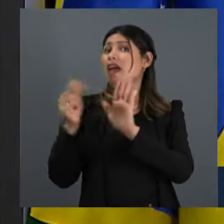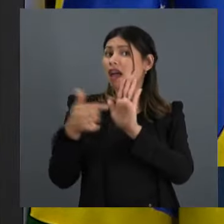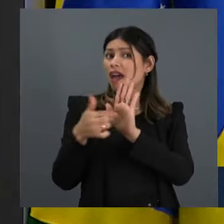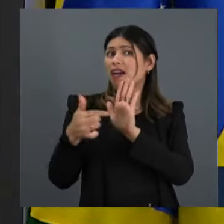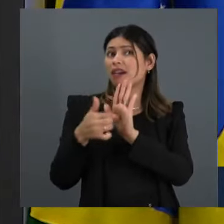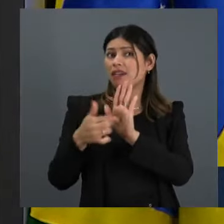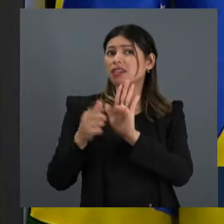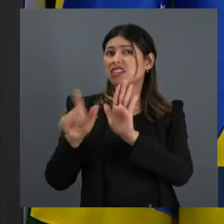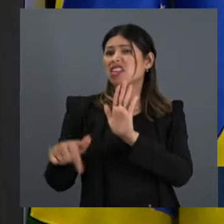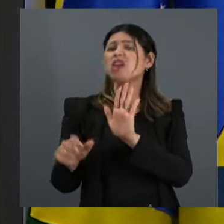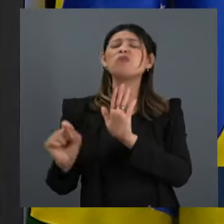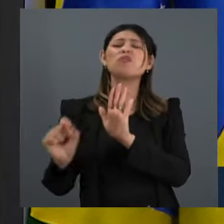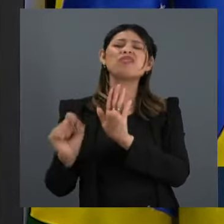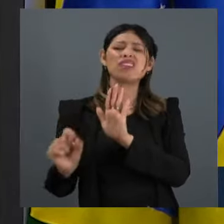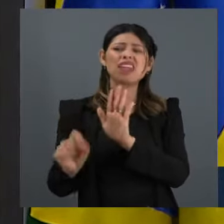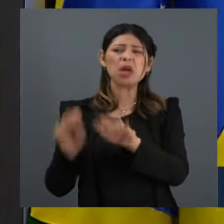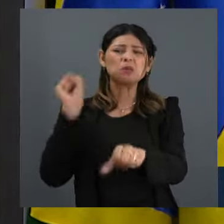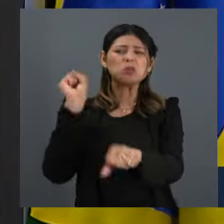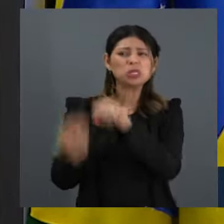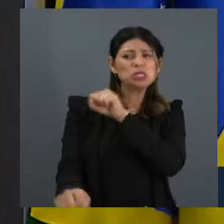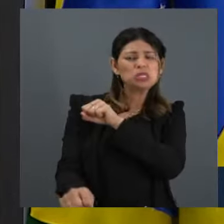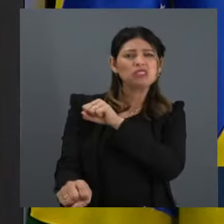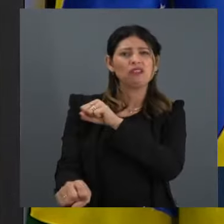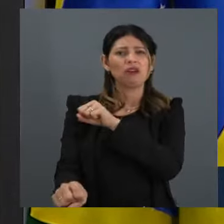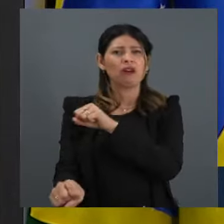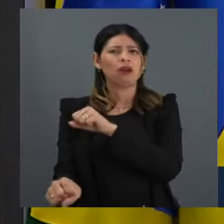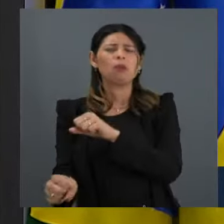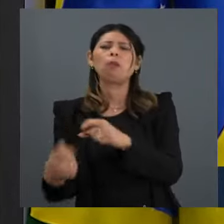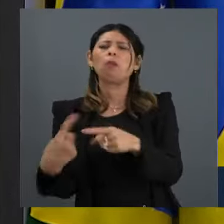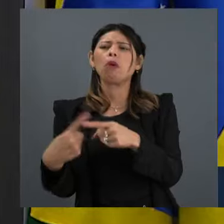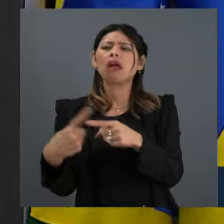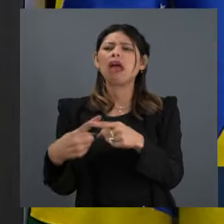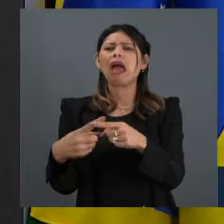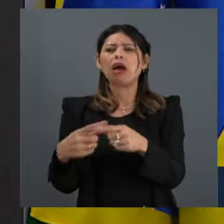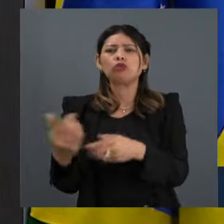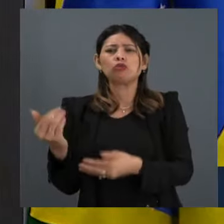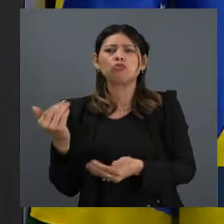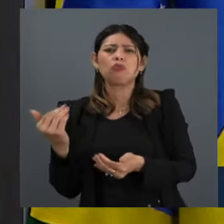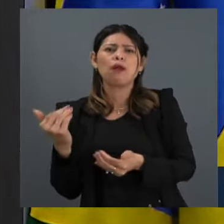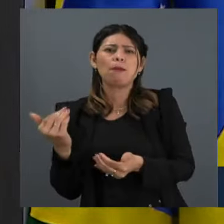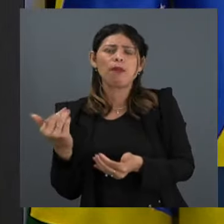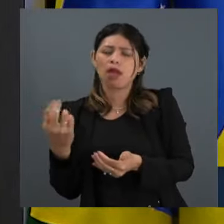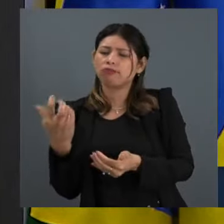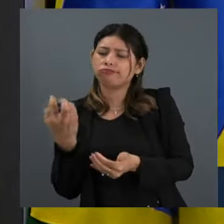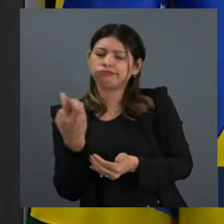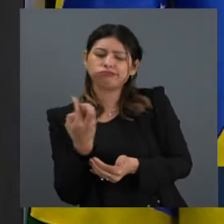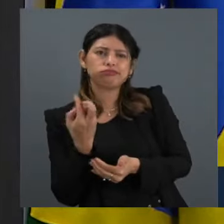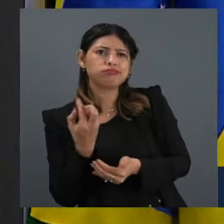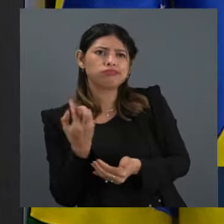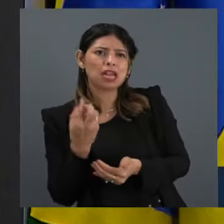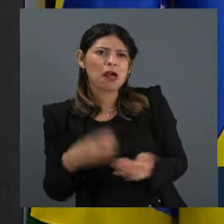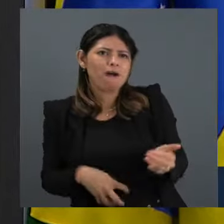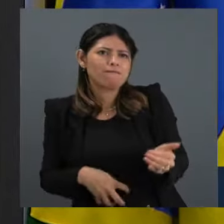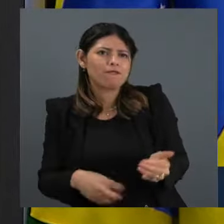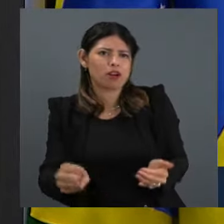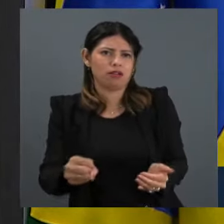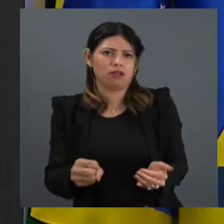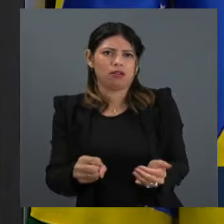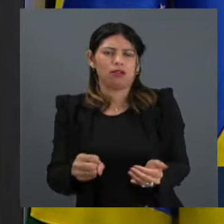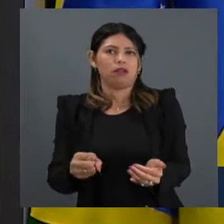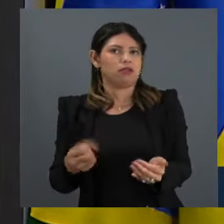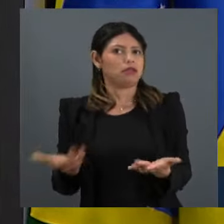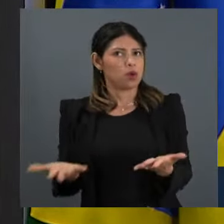assassinato frio e perverso de crianças no ventre materno. Na campanha, o TSE